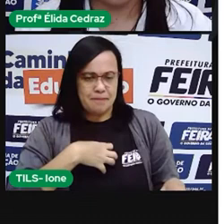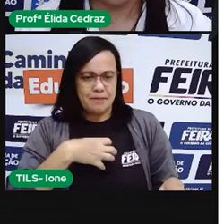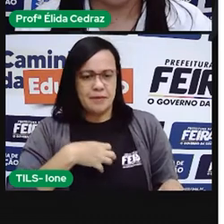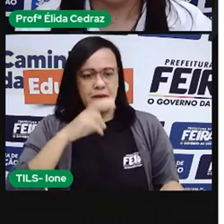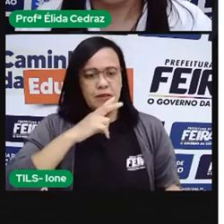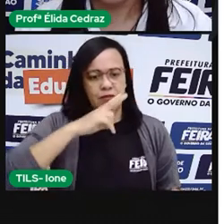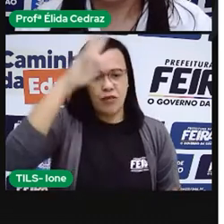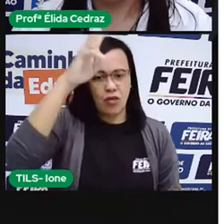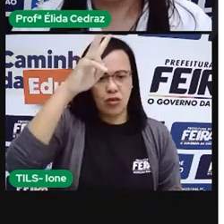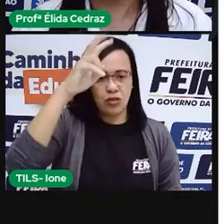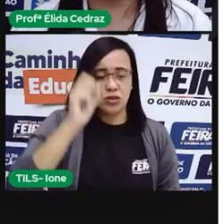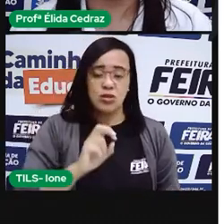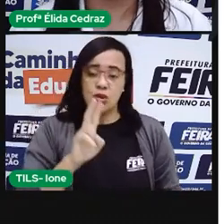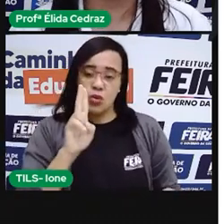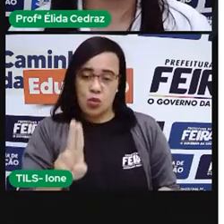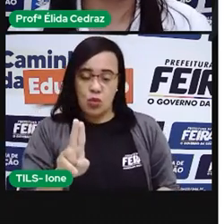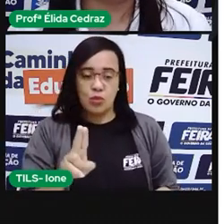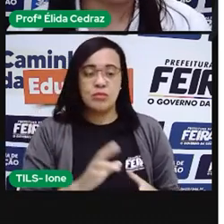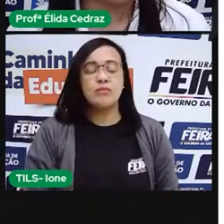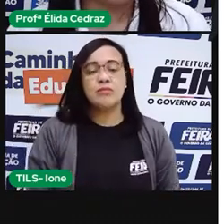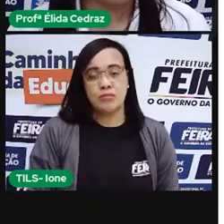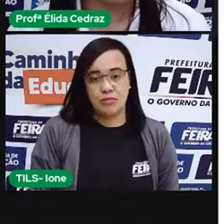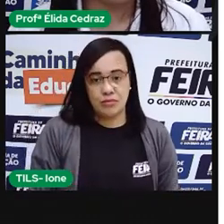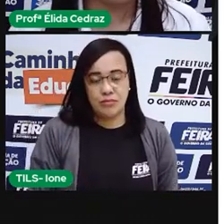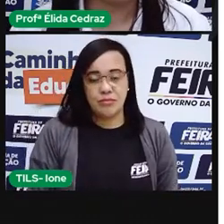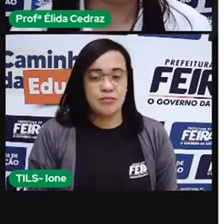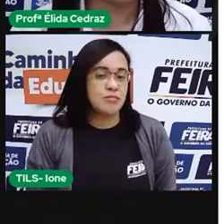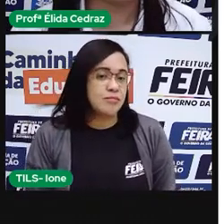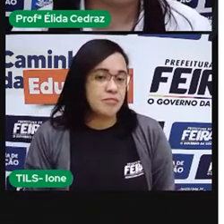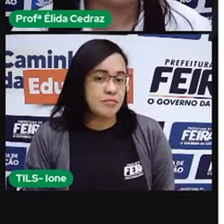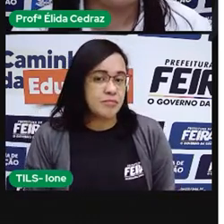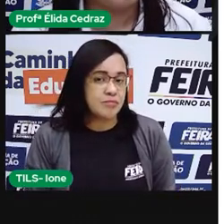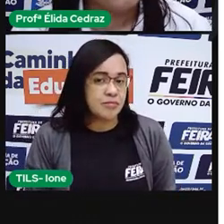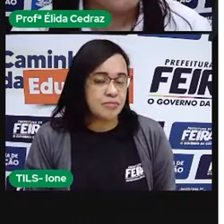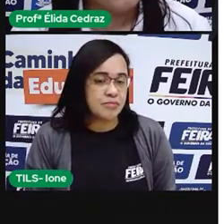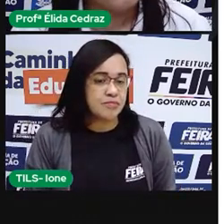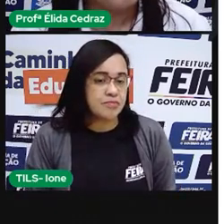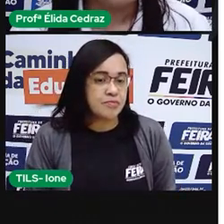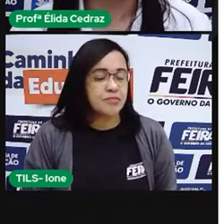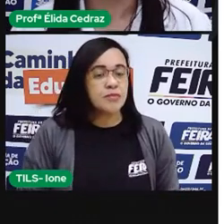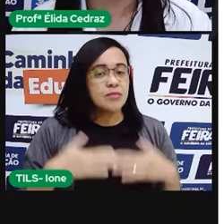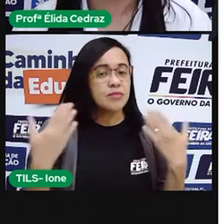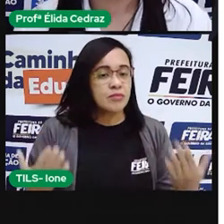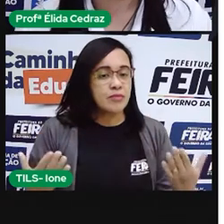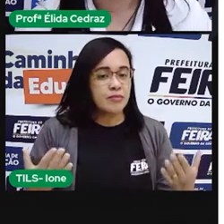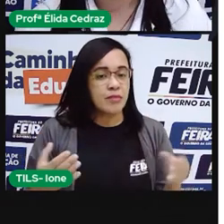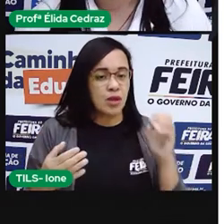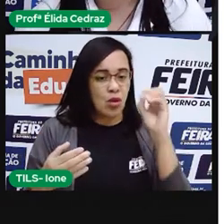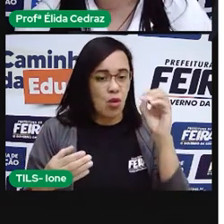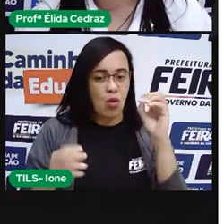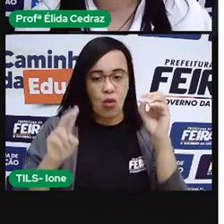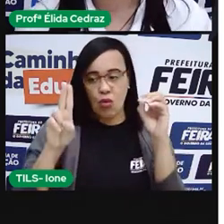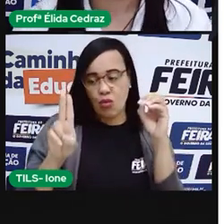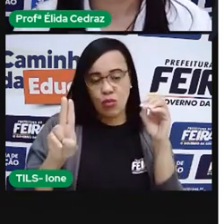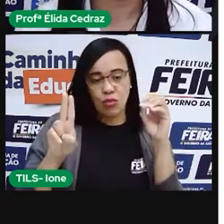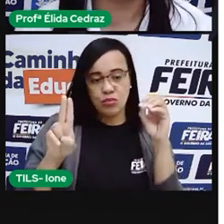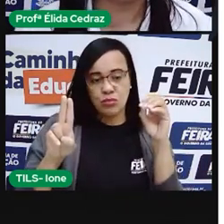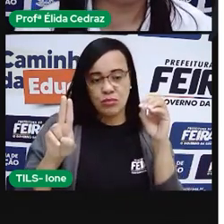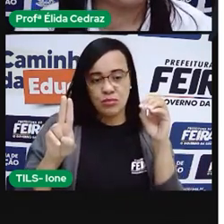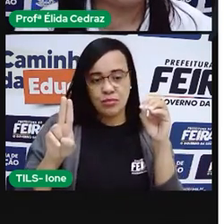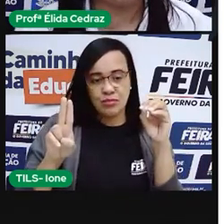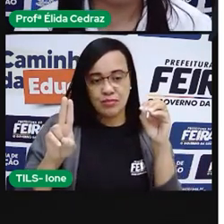Letrinha U. Então, cabelo ou cabelou? Ah, muito bem.